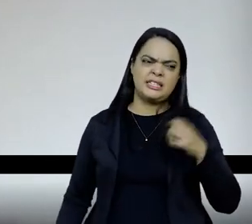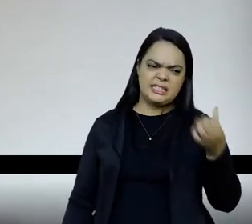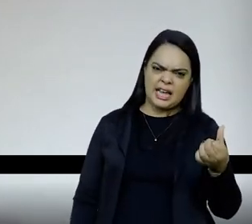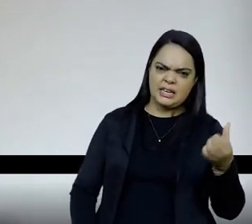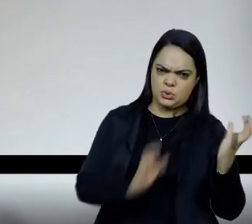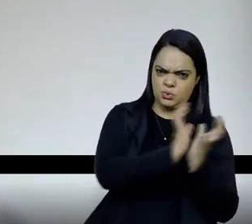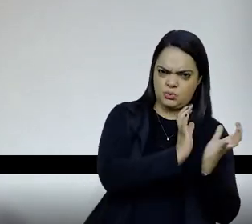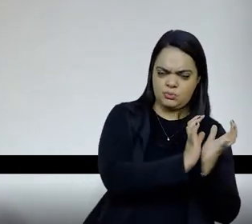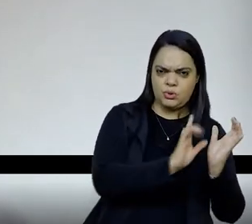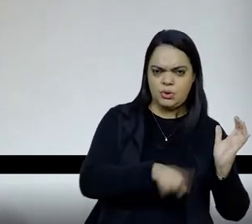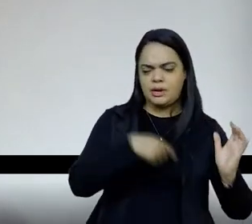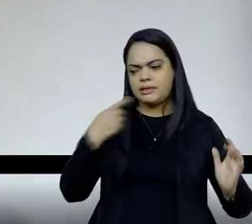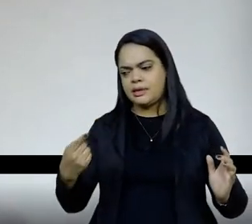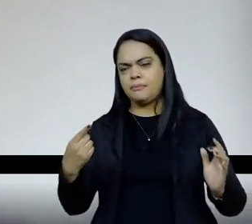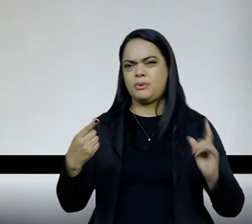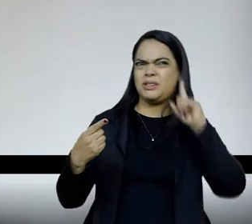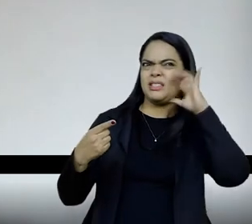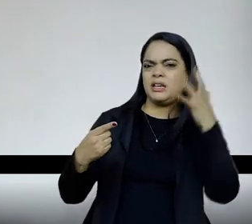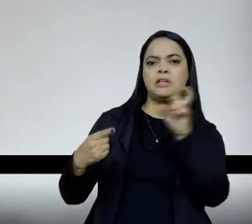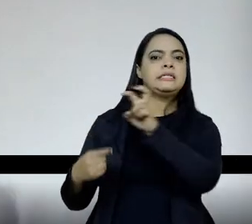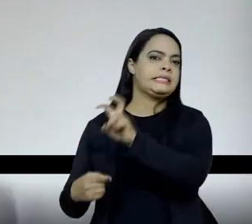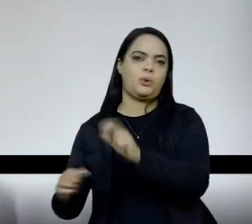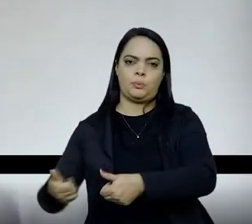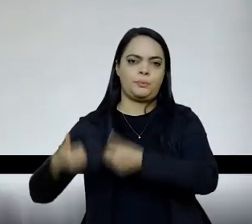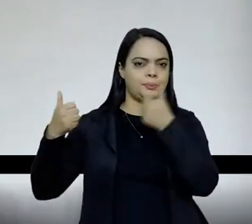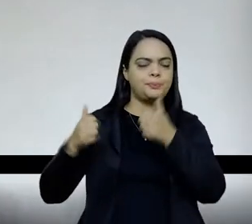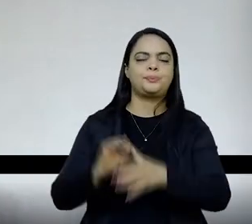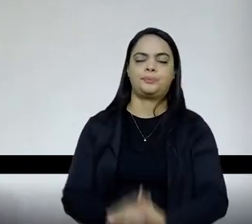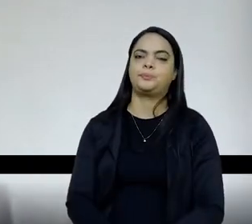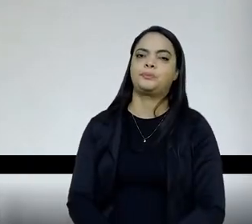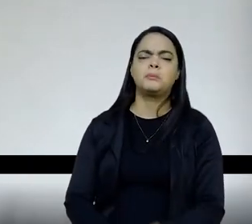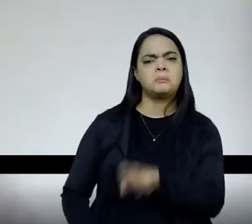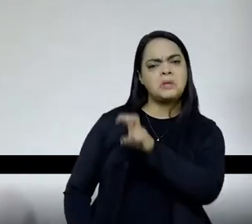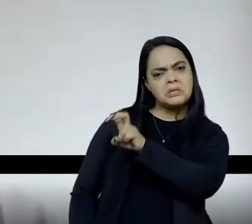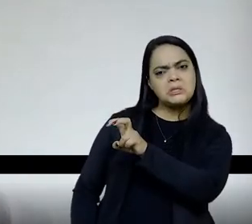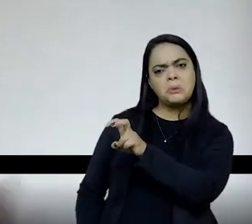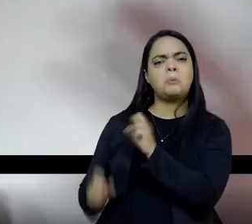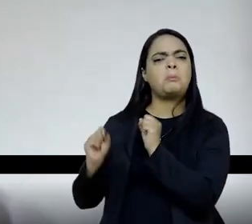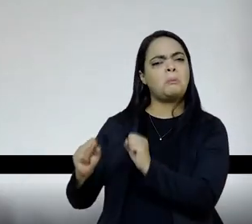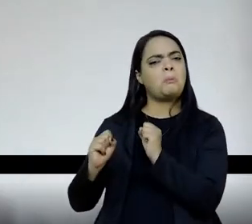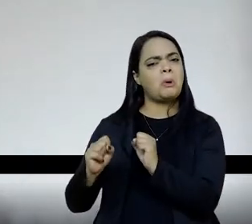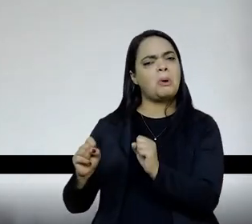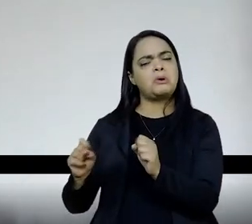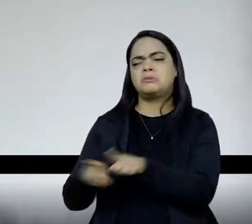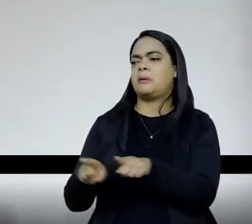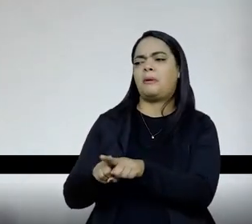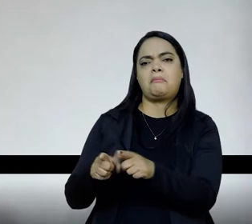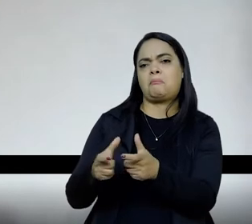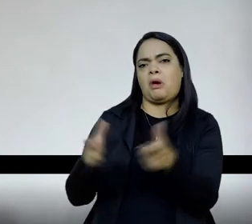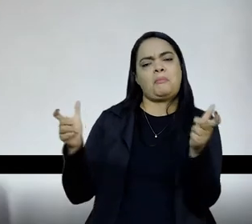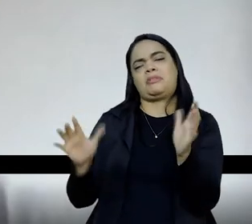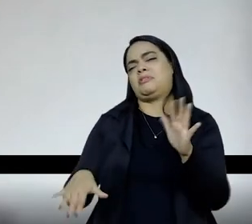a gente já tinha, achou que era melhor ter cinco, etc., mas os cinco poderiam ser outros, assim, dependendo da